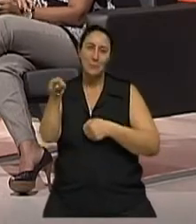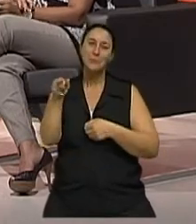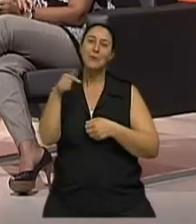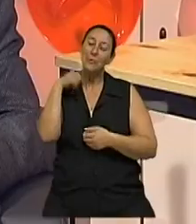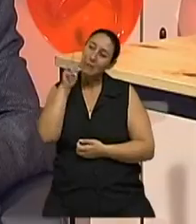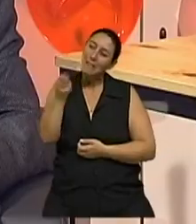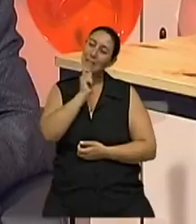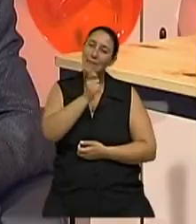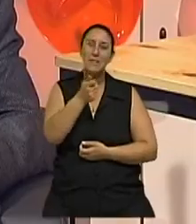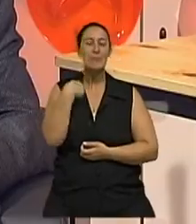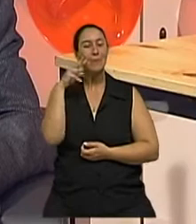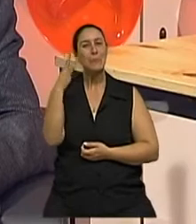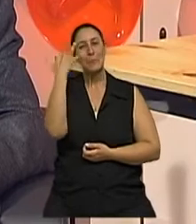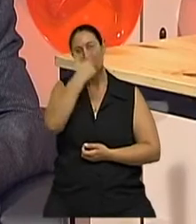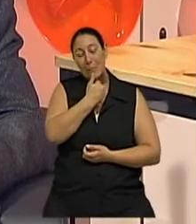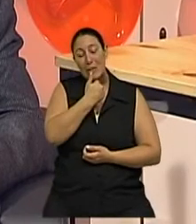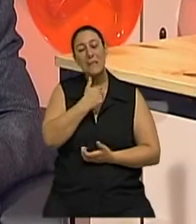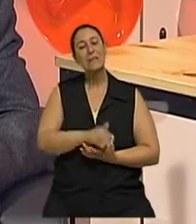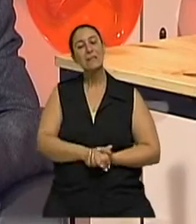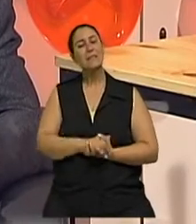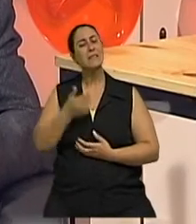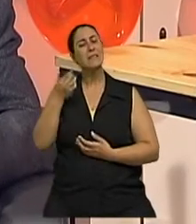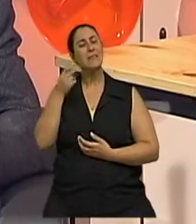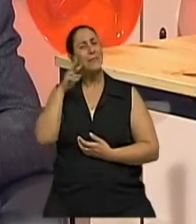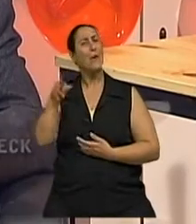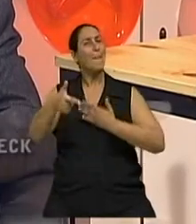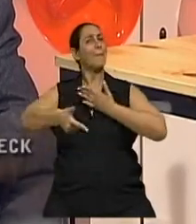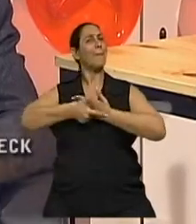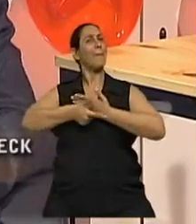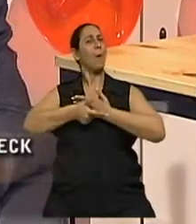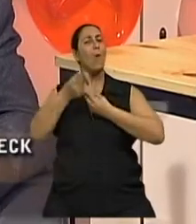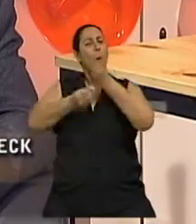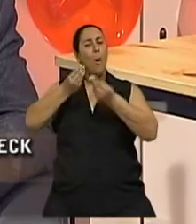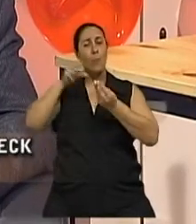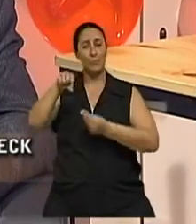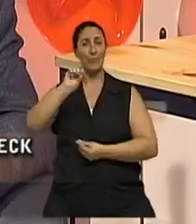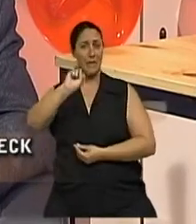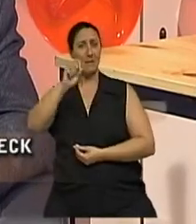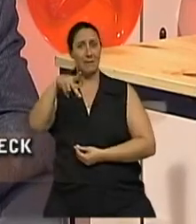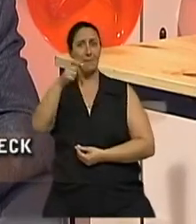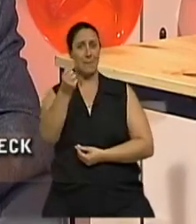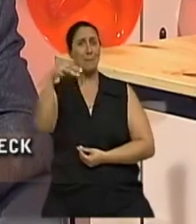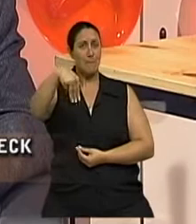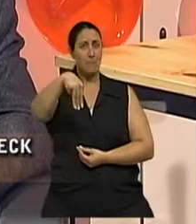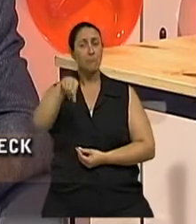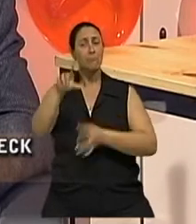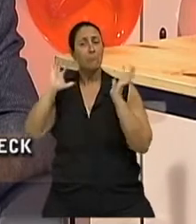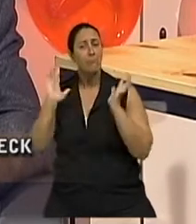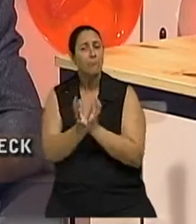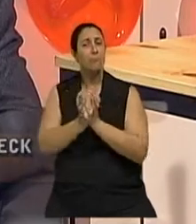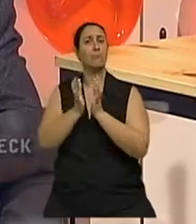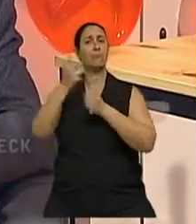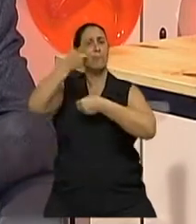entrevista dela. Ele mostra o papel, vamos dizer assim, de uma instituição como a Spam, dentro de